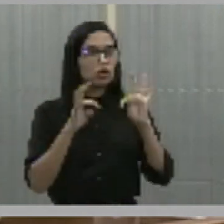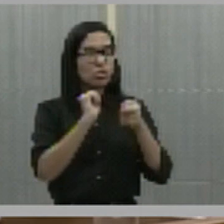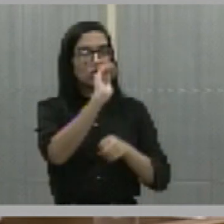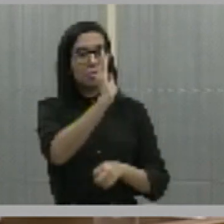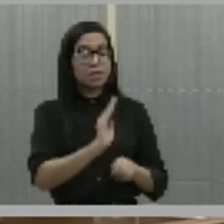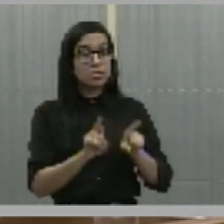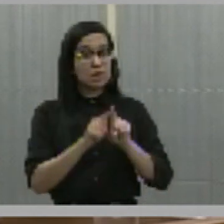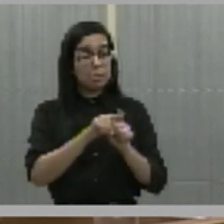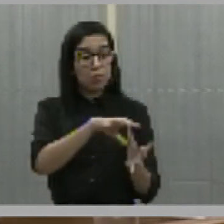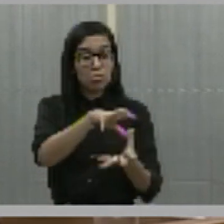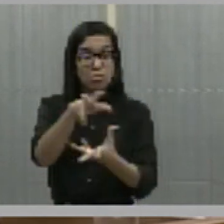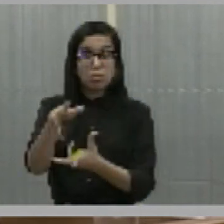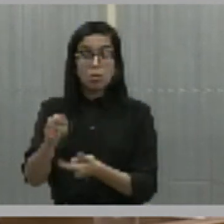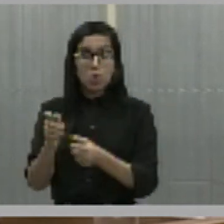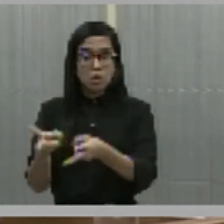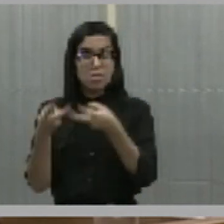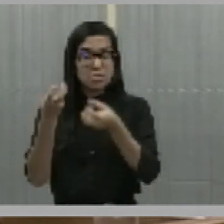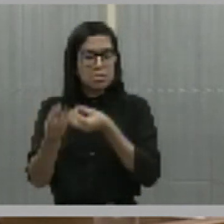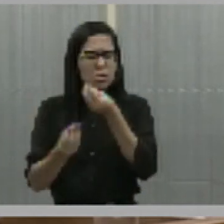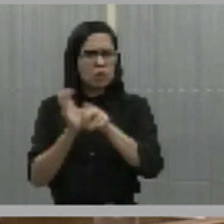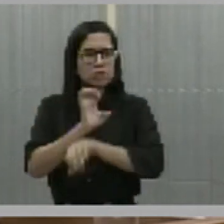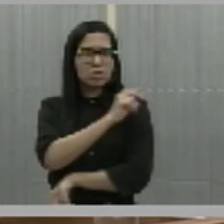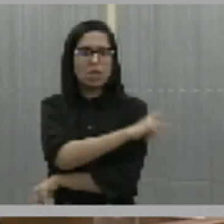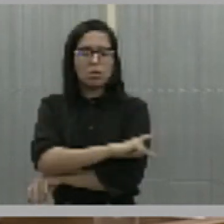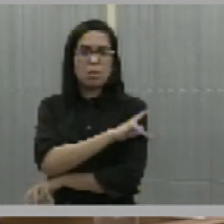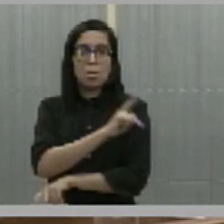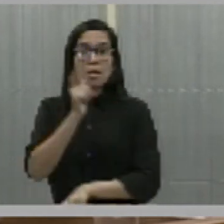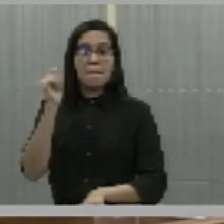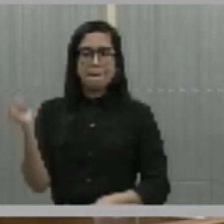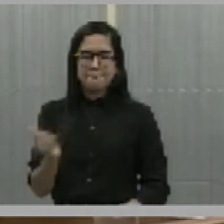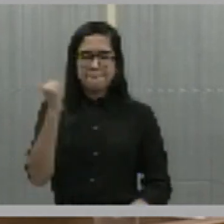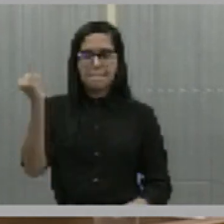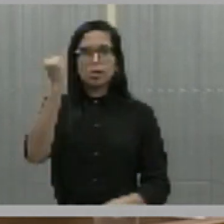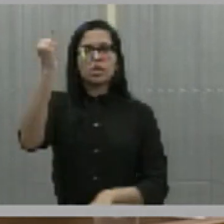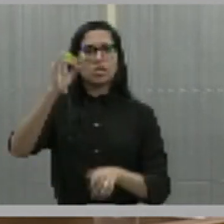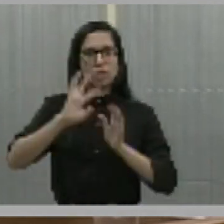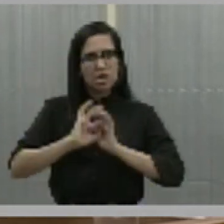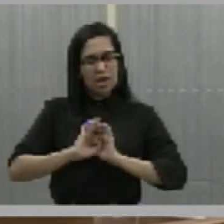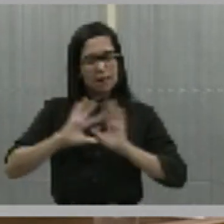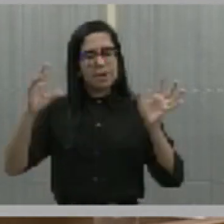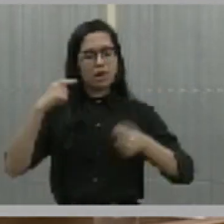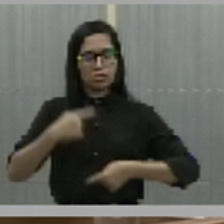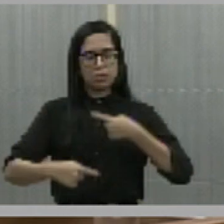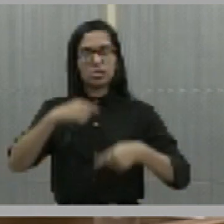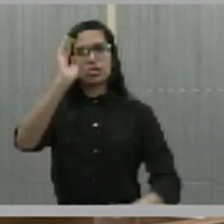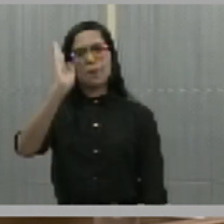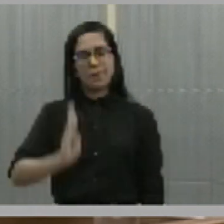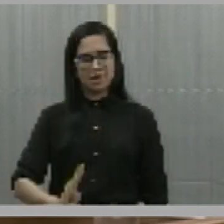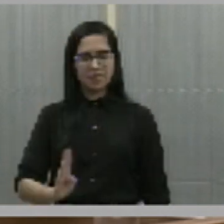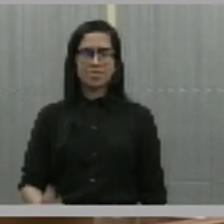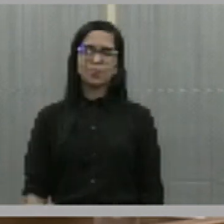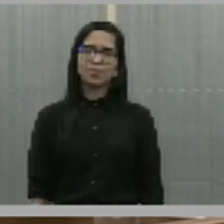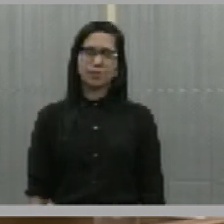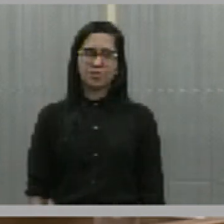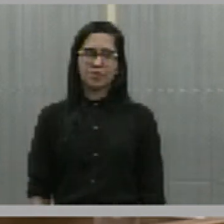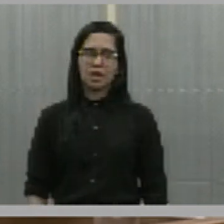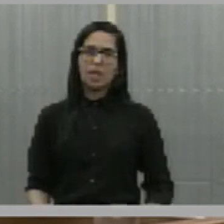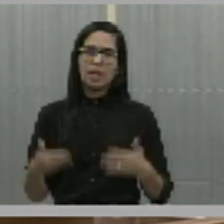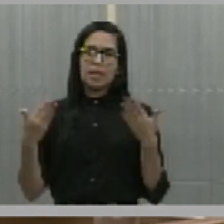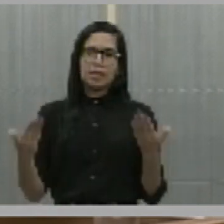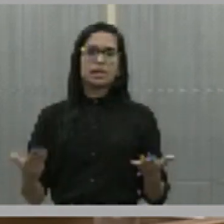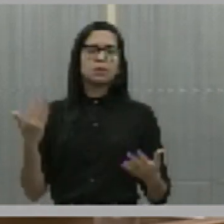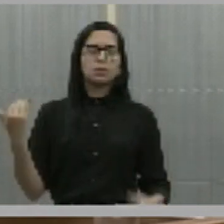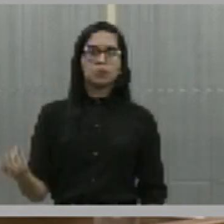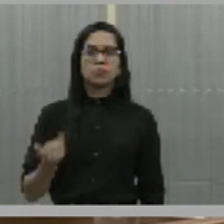importância do que foi o Piauí na independência do Brasil. Então, eu acho importante que nós teríamos que fazer